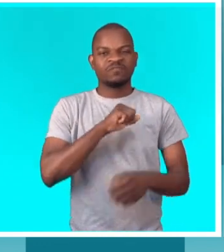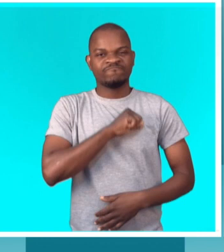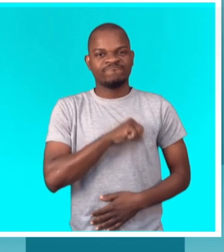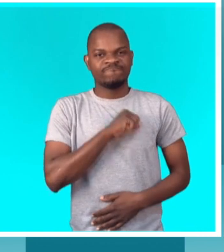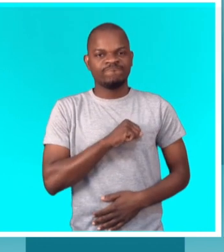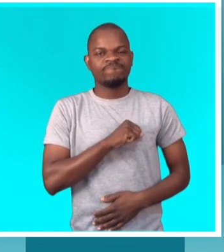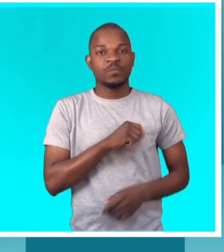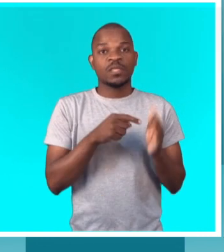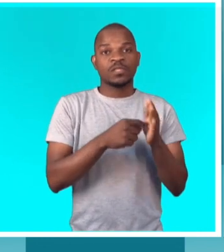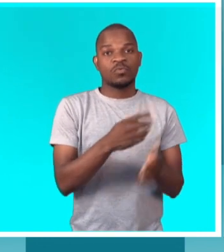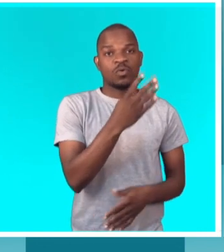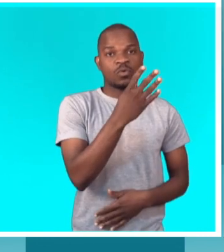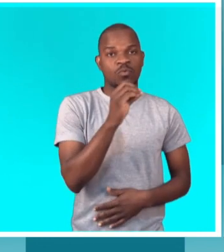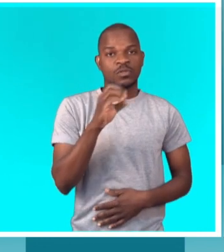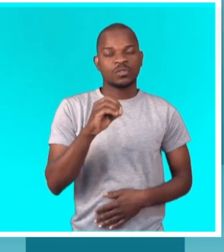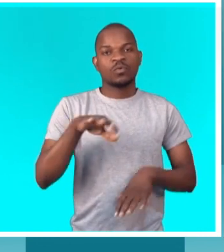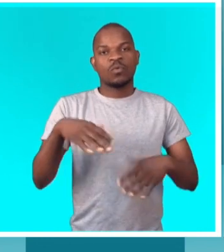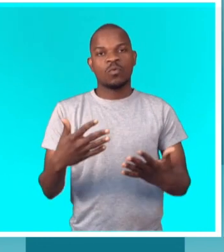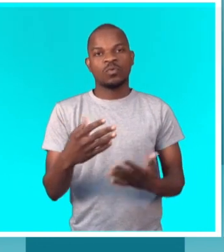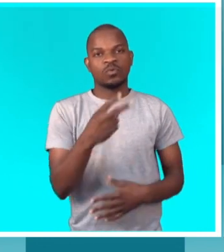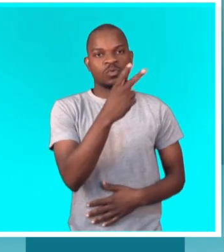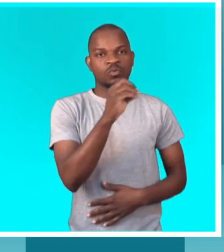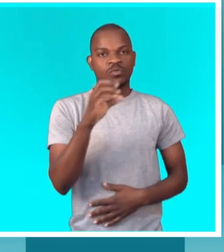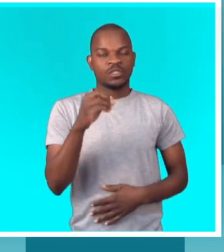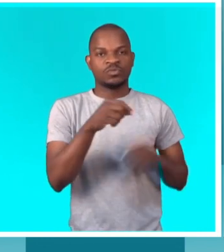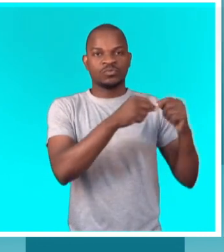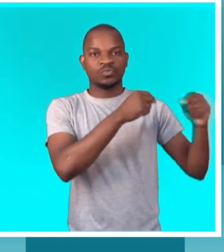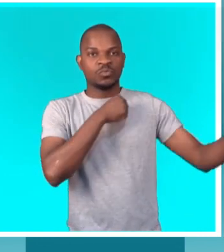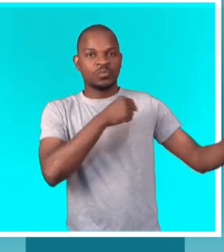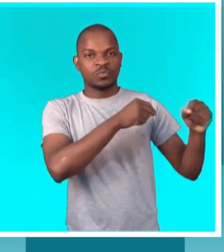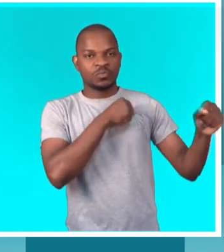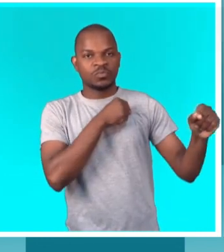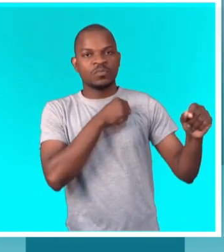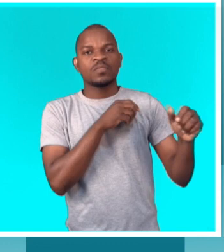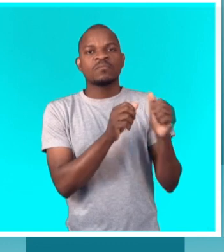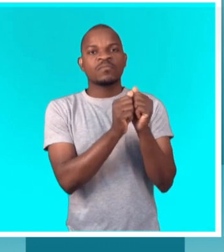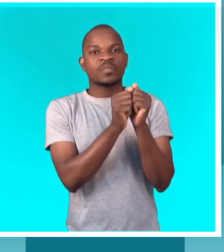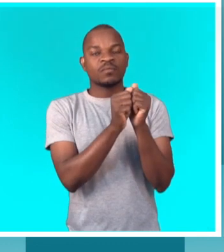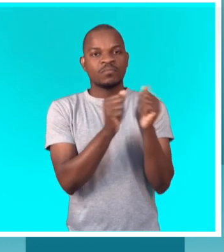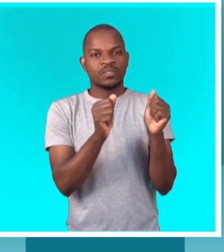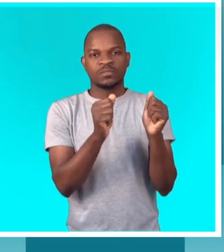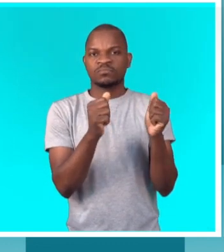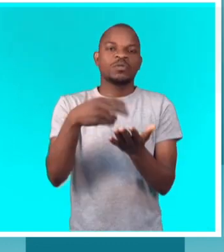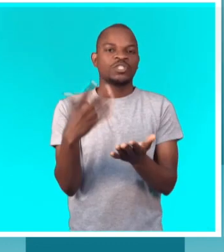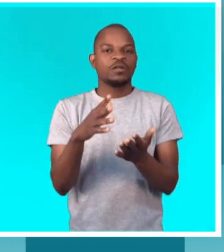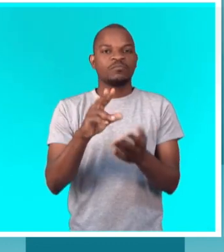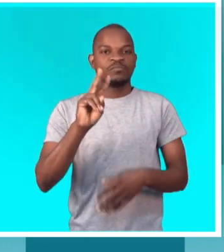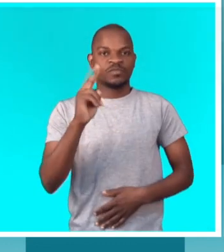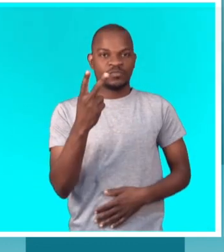de tudo para dar certo. Dizemos nos 400 metros, 200 metros, é isso. 100 metros, está bem. 100 metros.